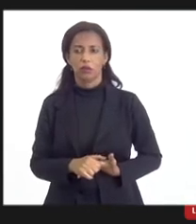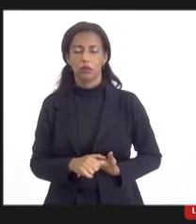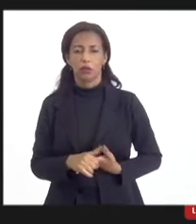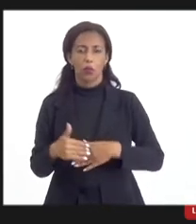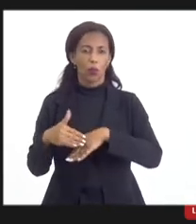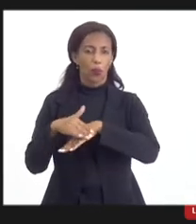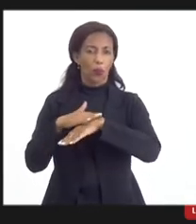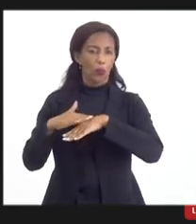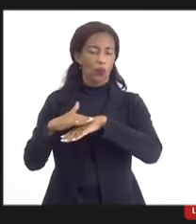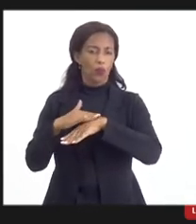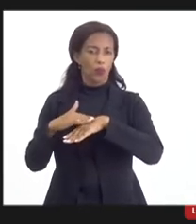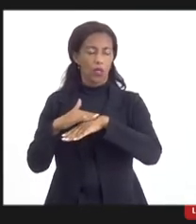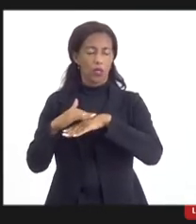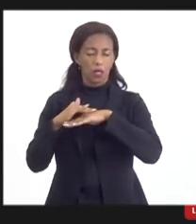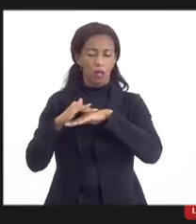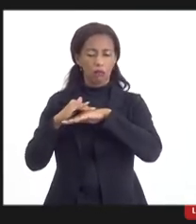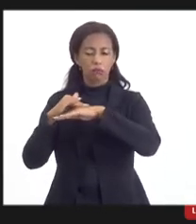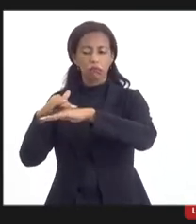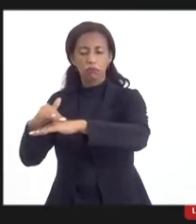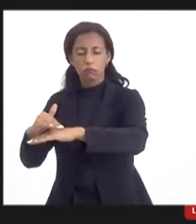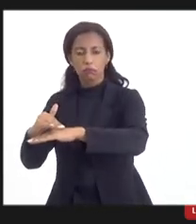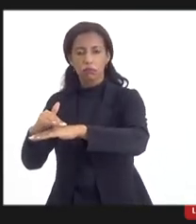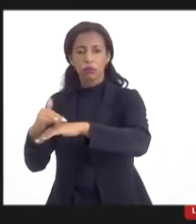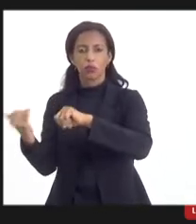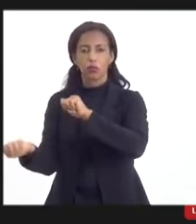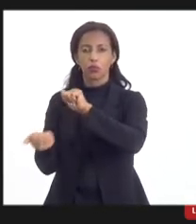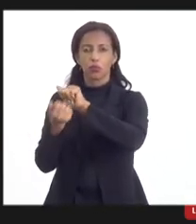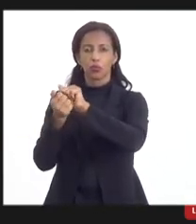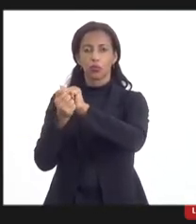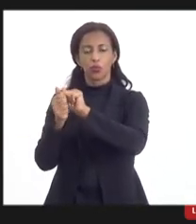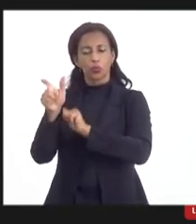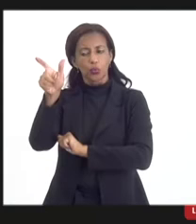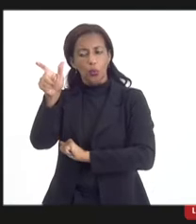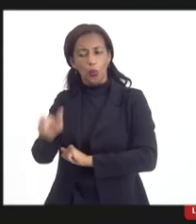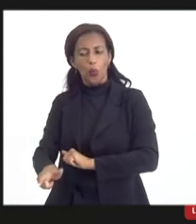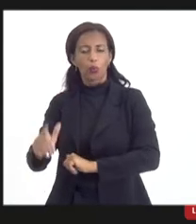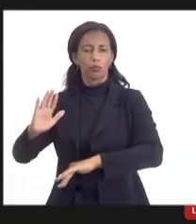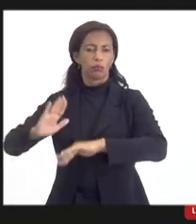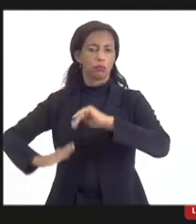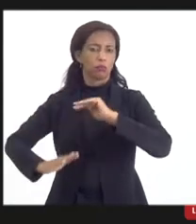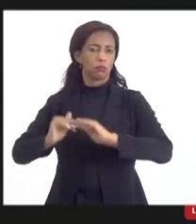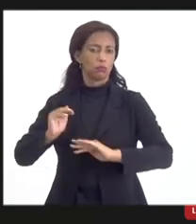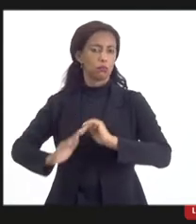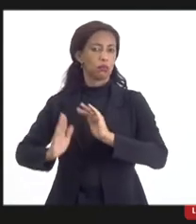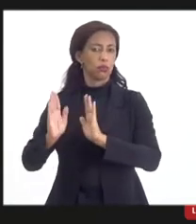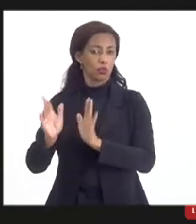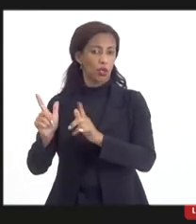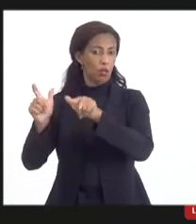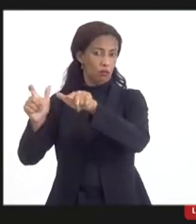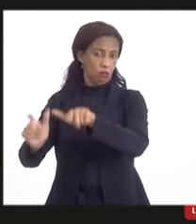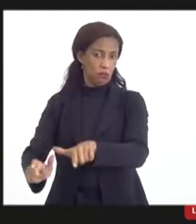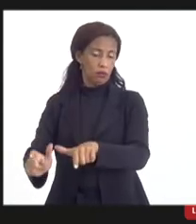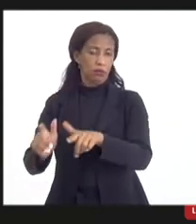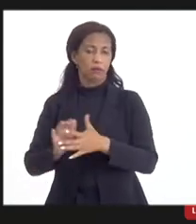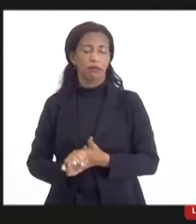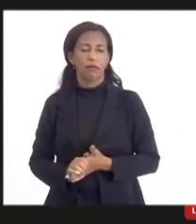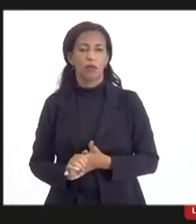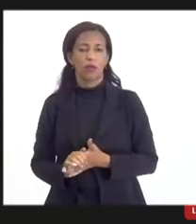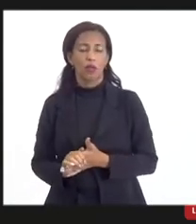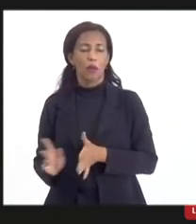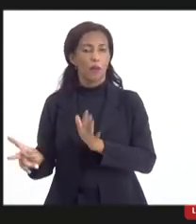conversar com os executivos, já locais, dos